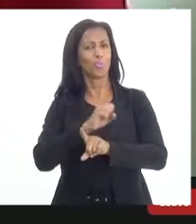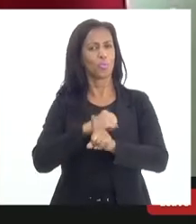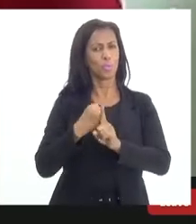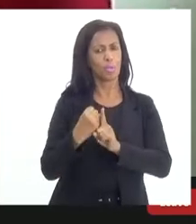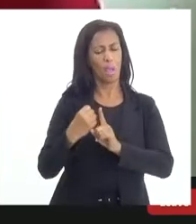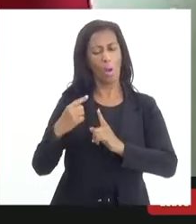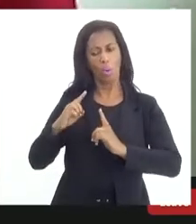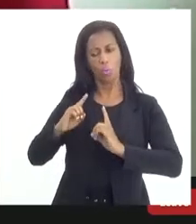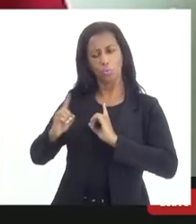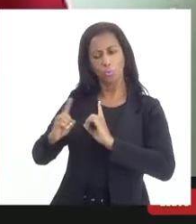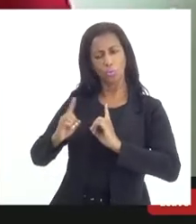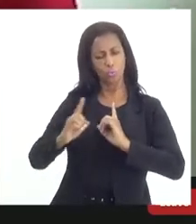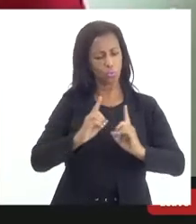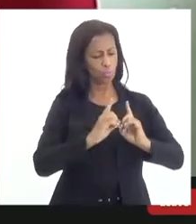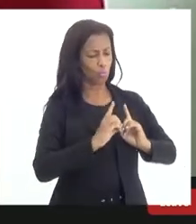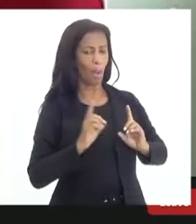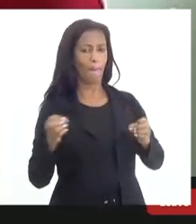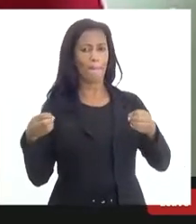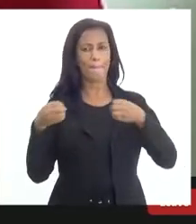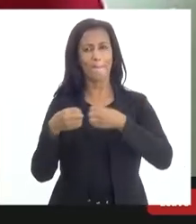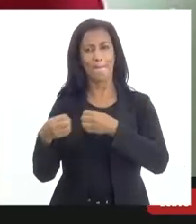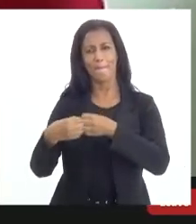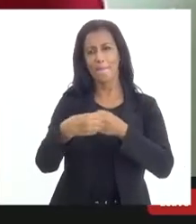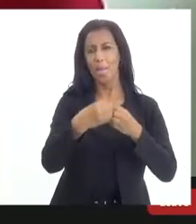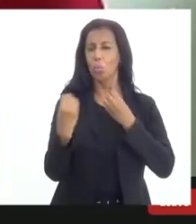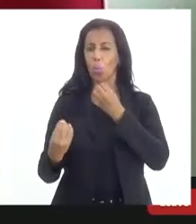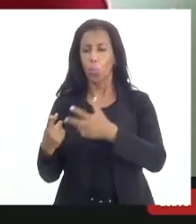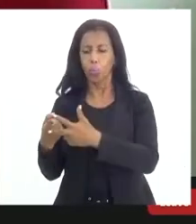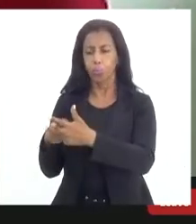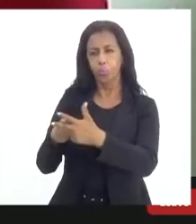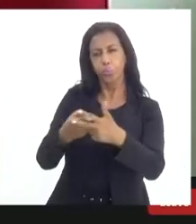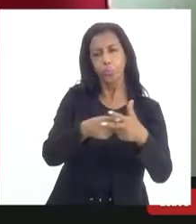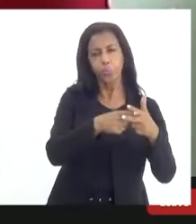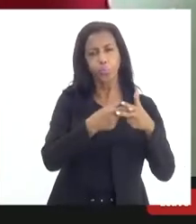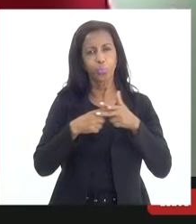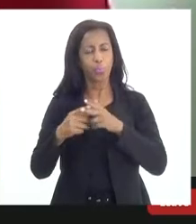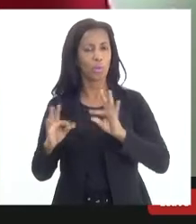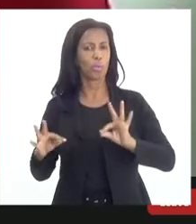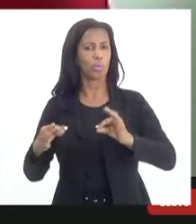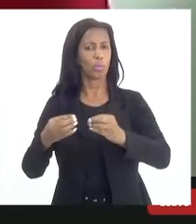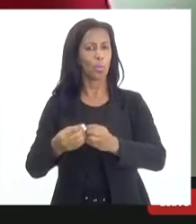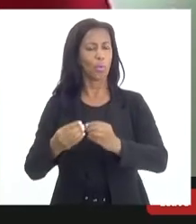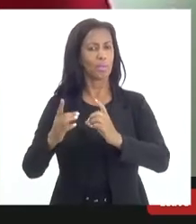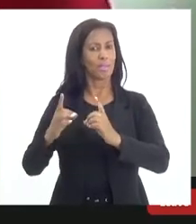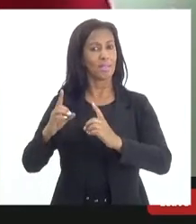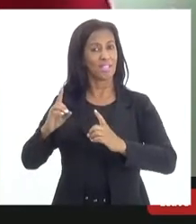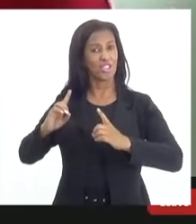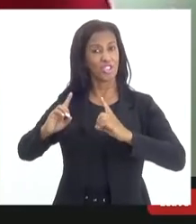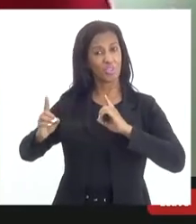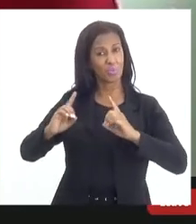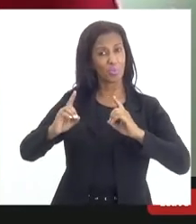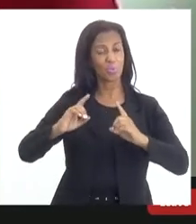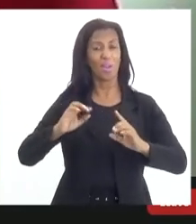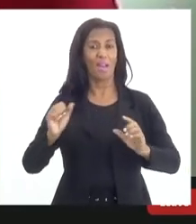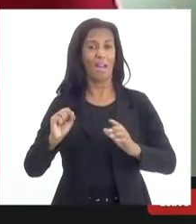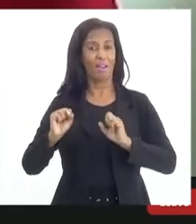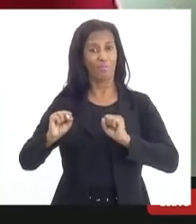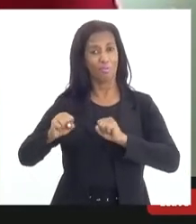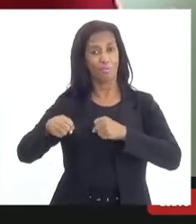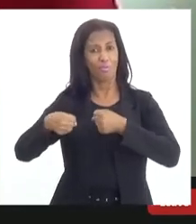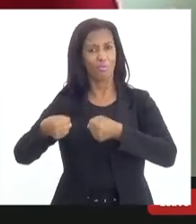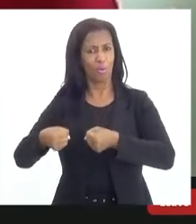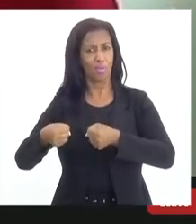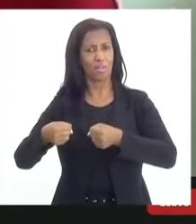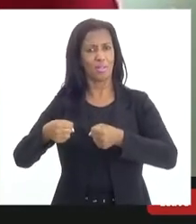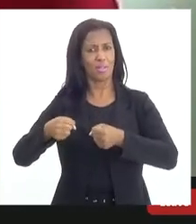mais de perto como a gente pode aperfeiçoar todas essas dinâmicas de modo a fortalecer aí o